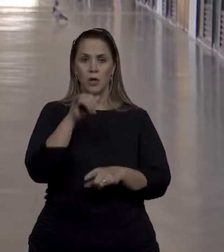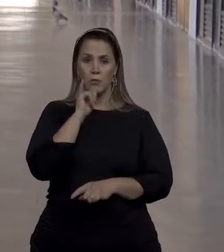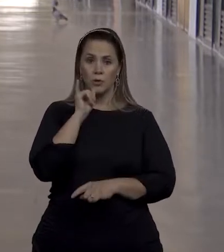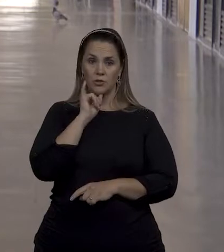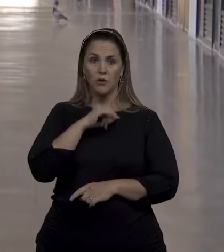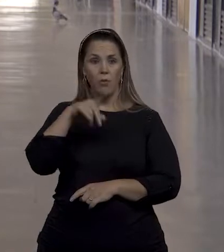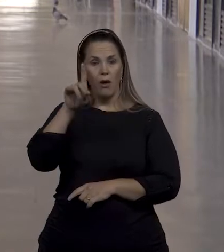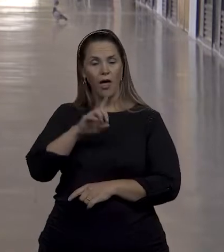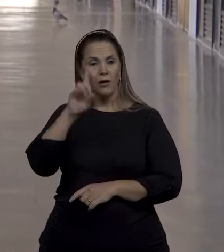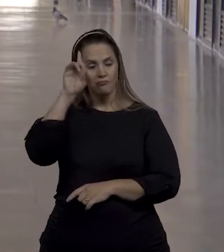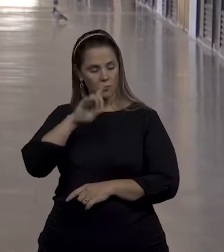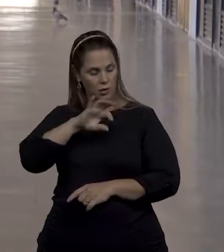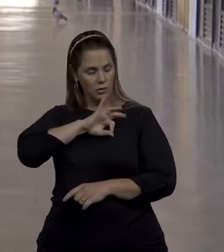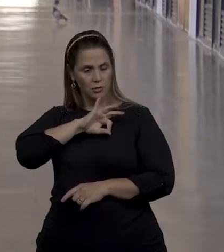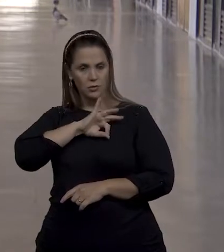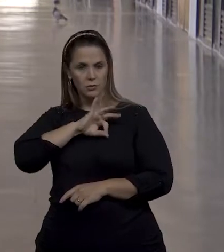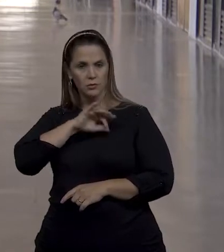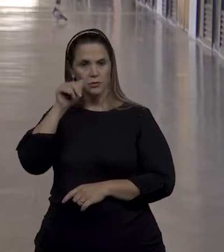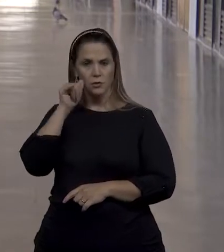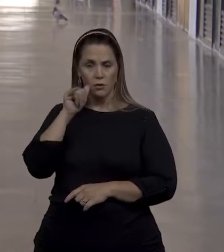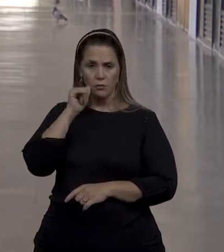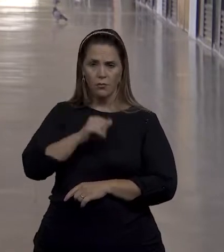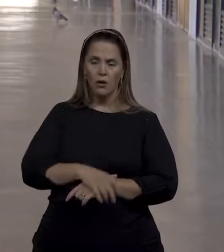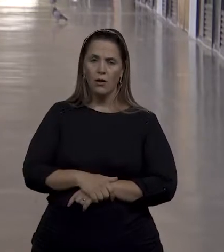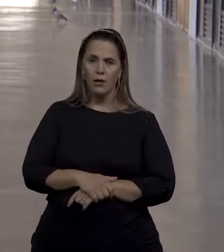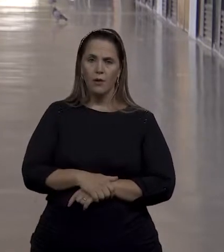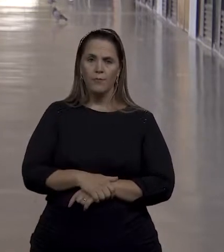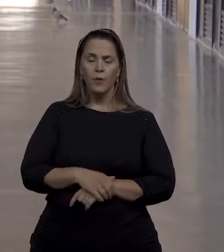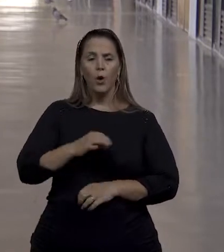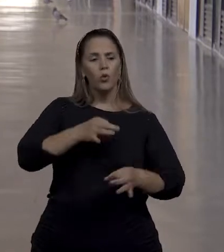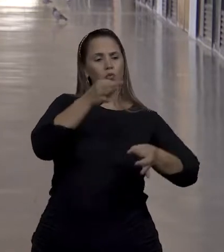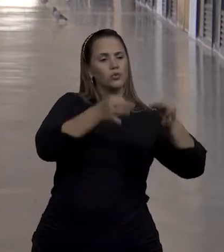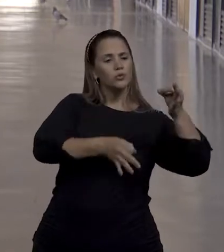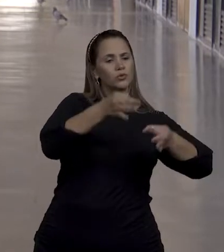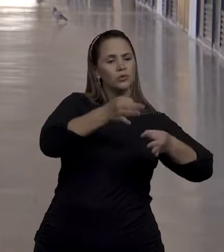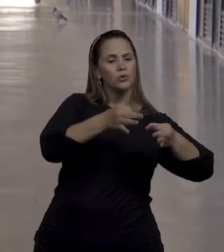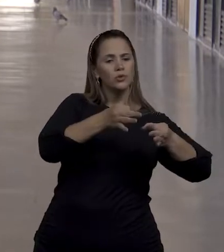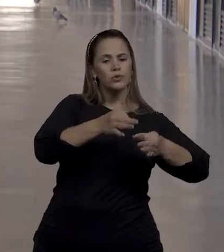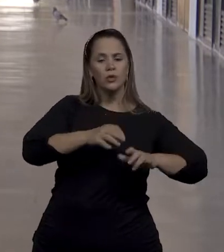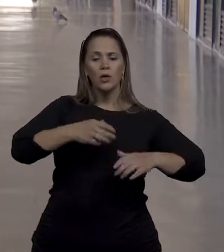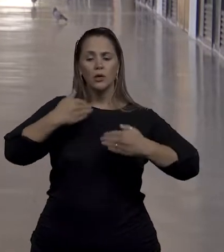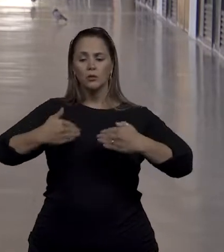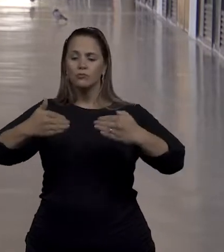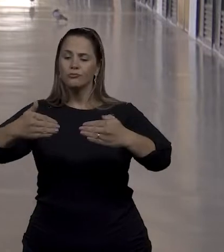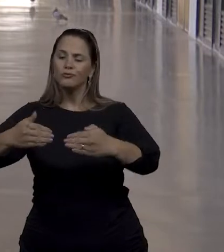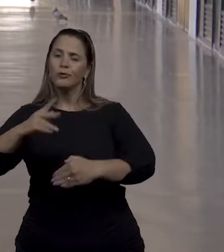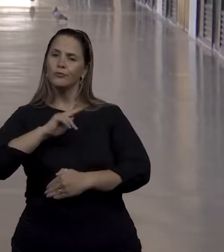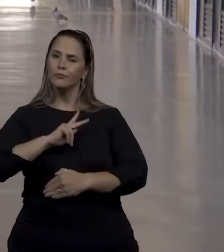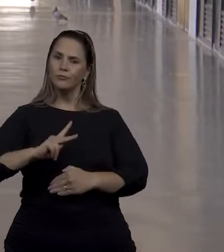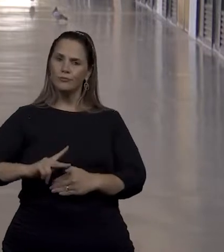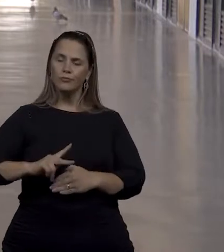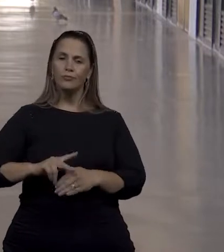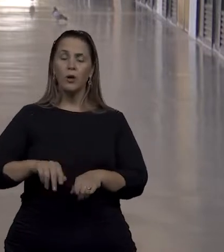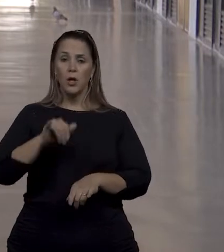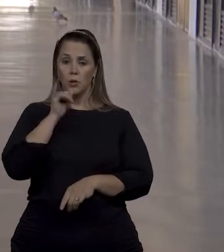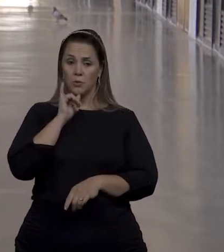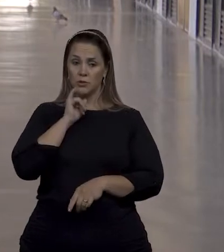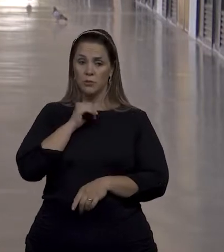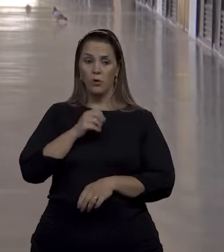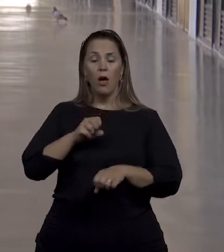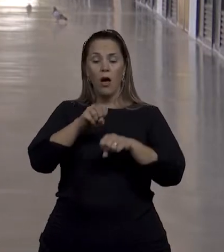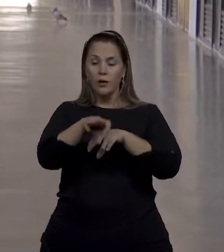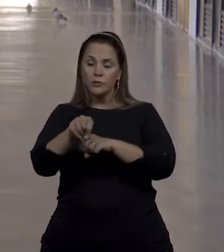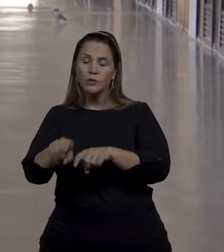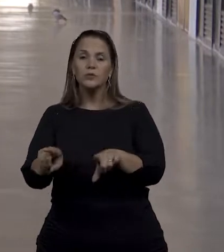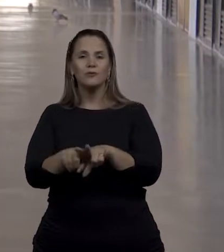delegacia da mulher, serviços do Tribunal de Justiça ou do Ministério Público. A educação também tem um papel